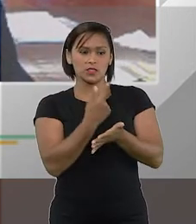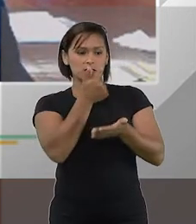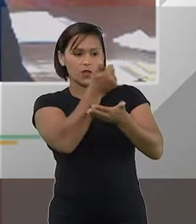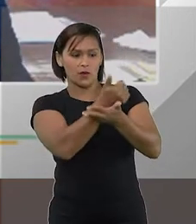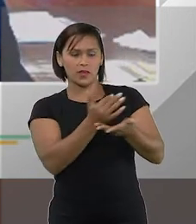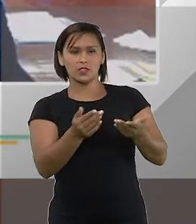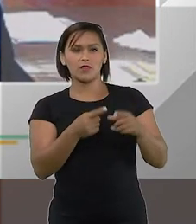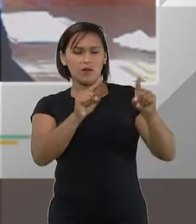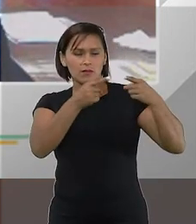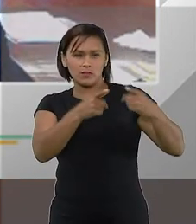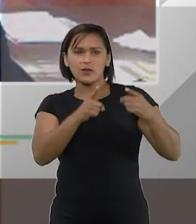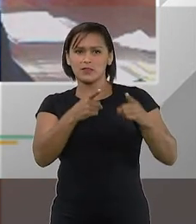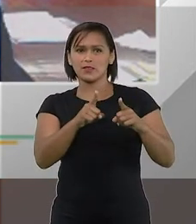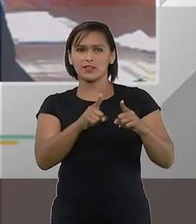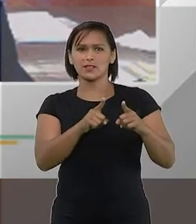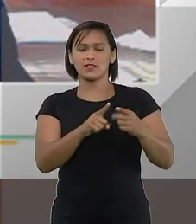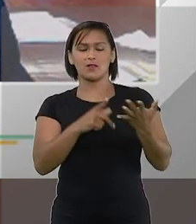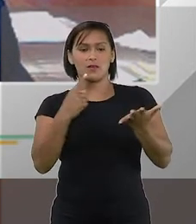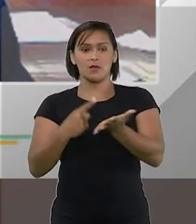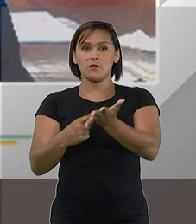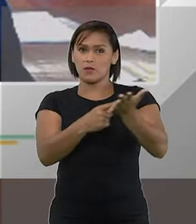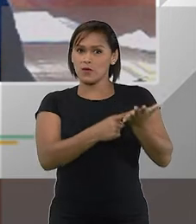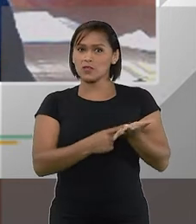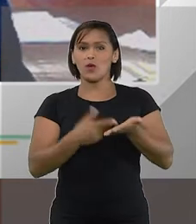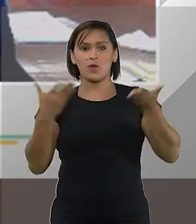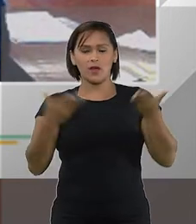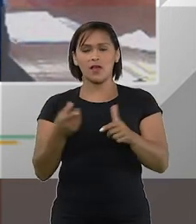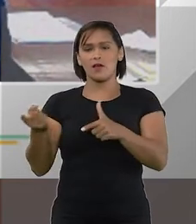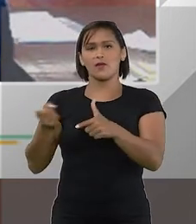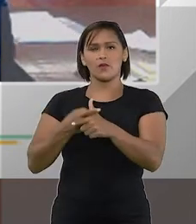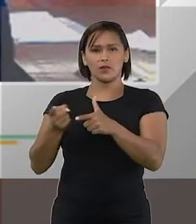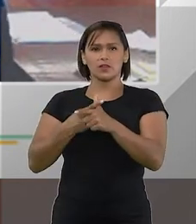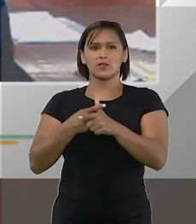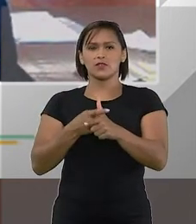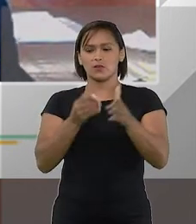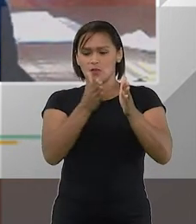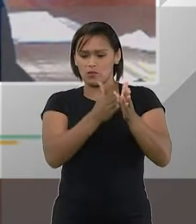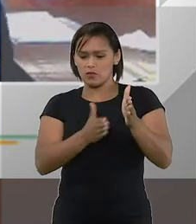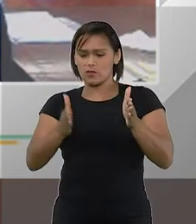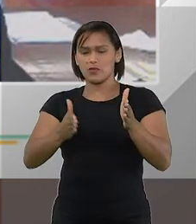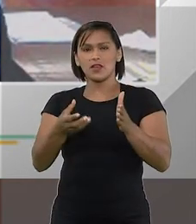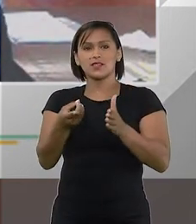eu já faço uma provocação, mas feito o acordo, devedor tem esse prazo,